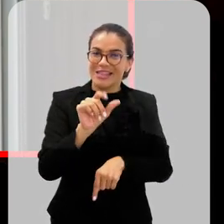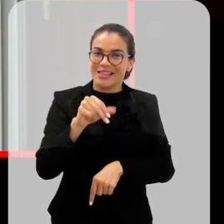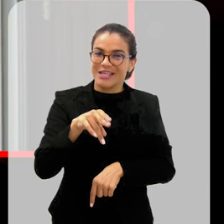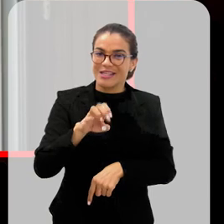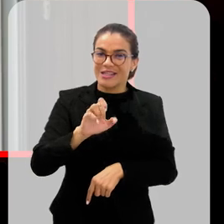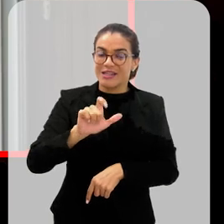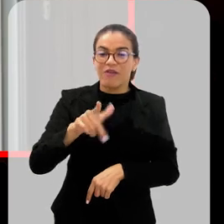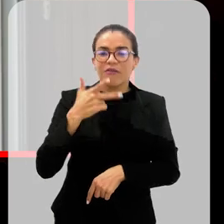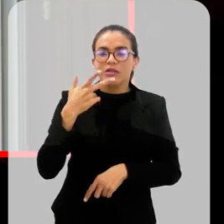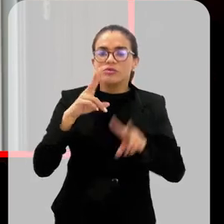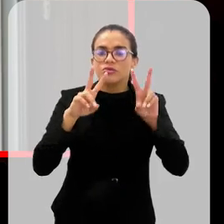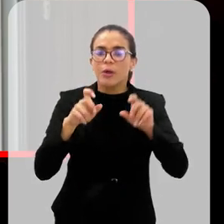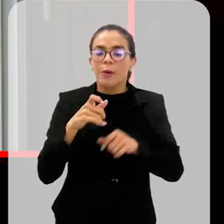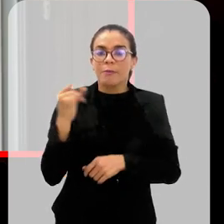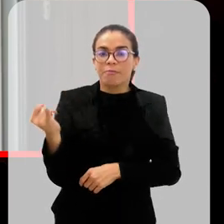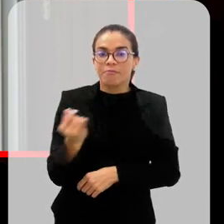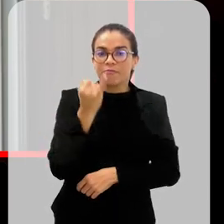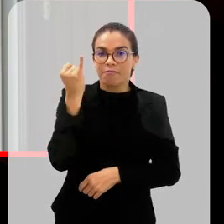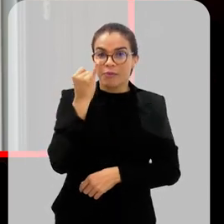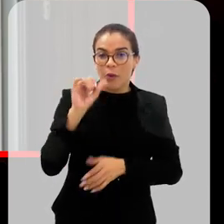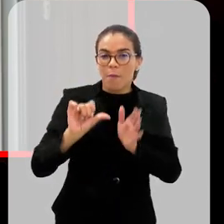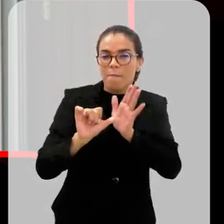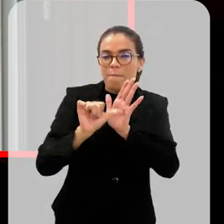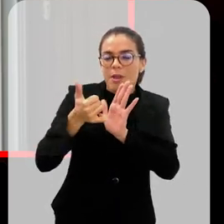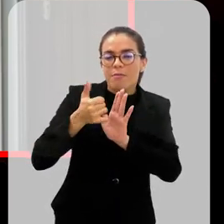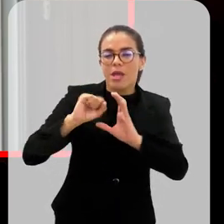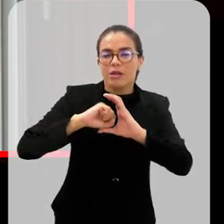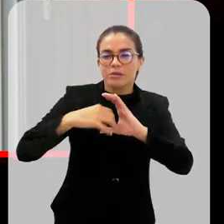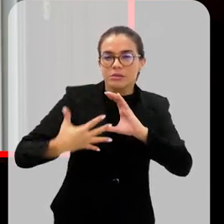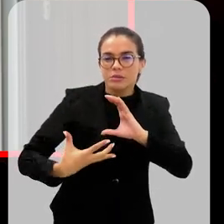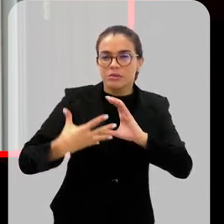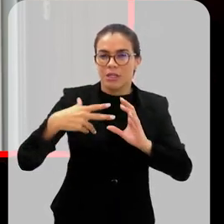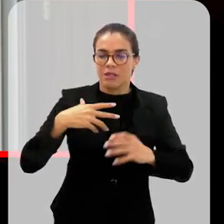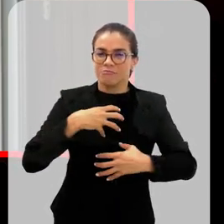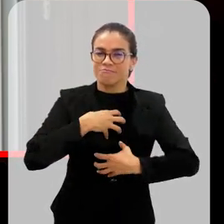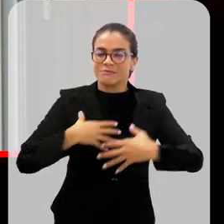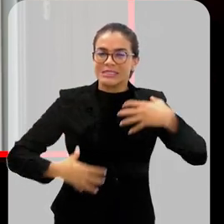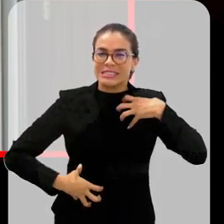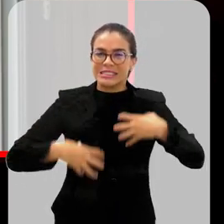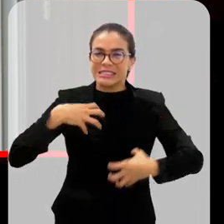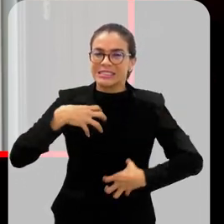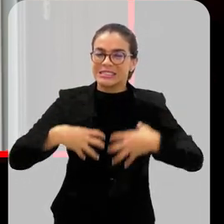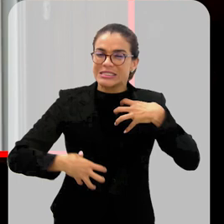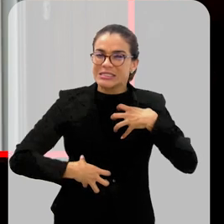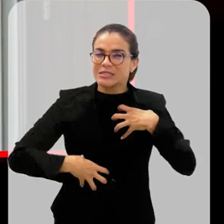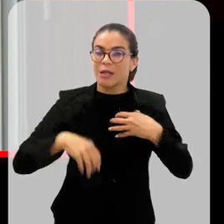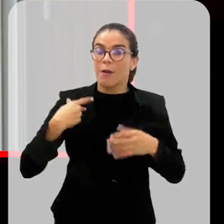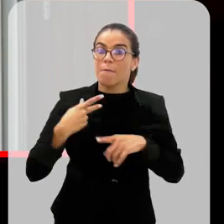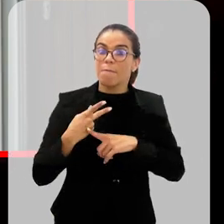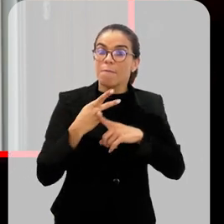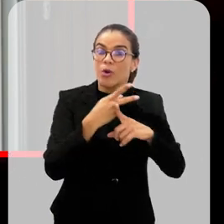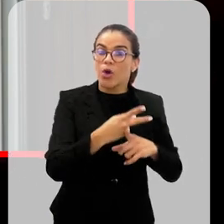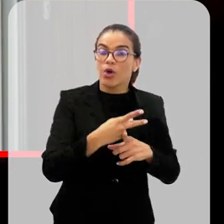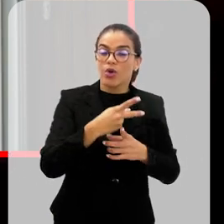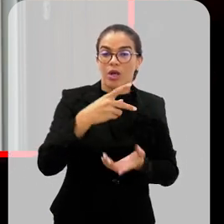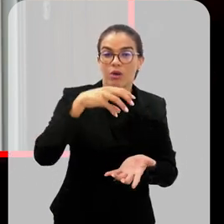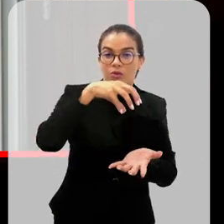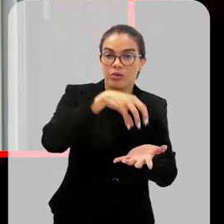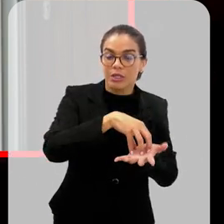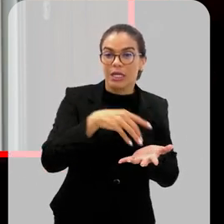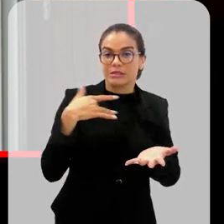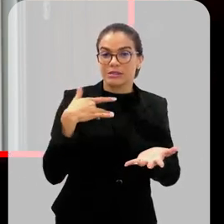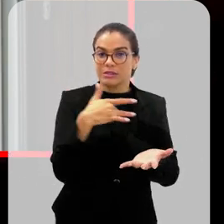Daniel Sorance, falando da importância que nos primeiros sintomas que a pessoa vem a ter, que procure uma unidade, um